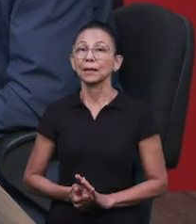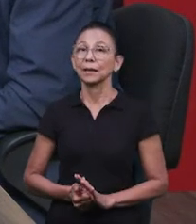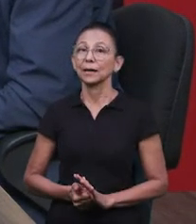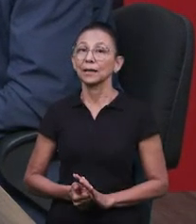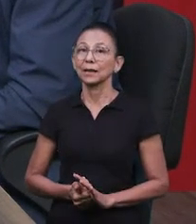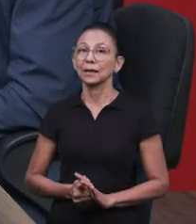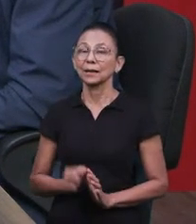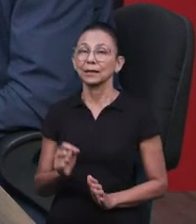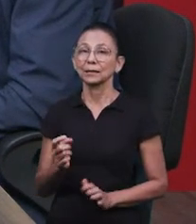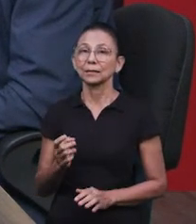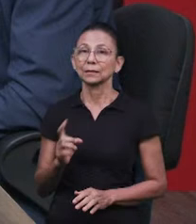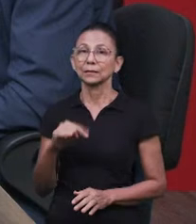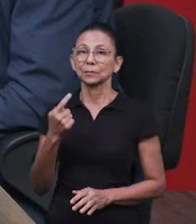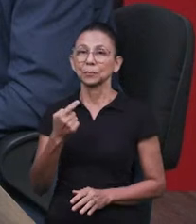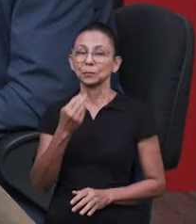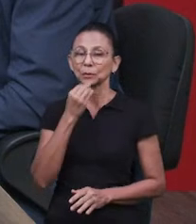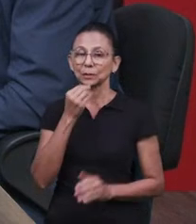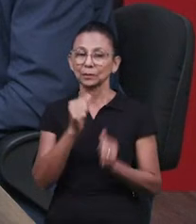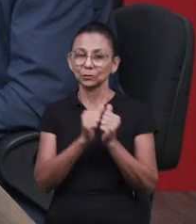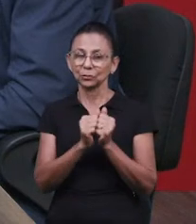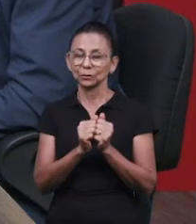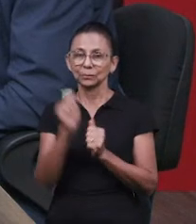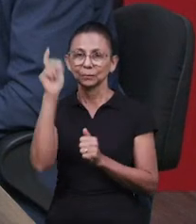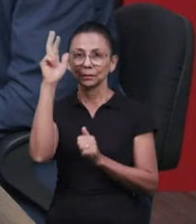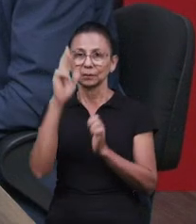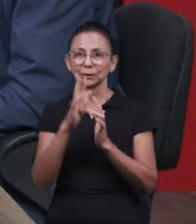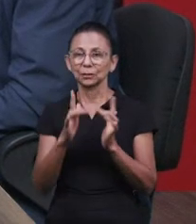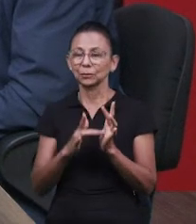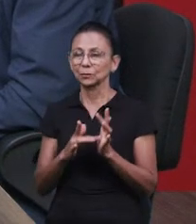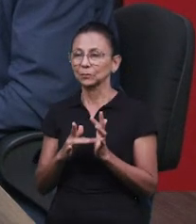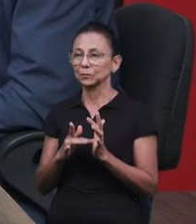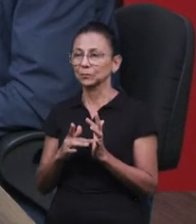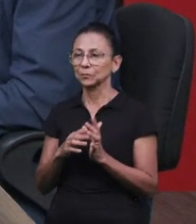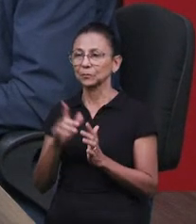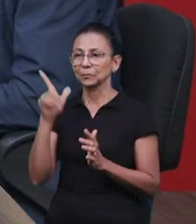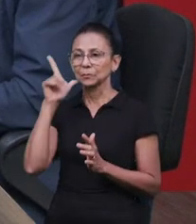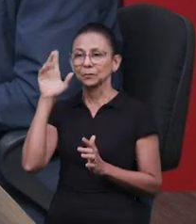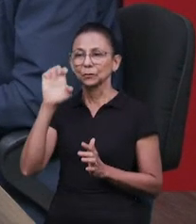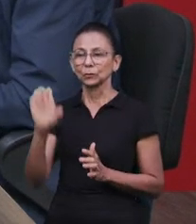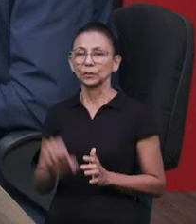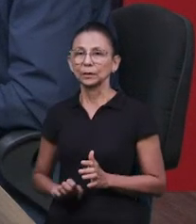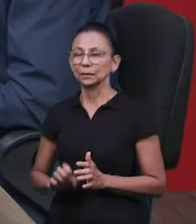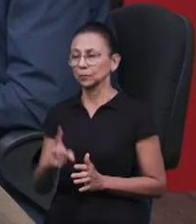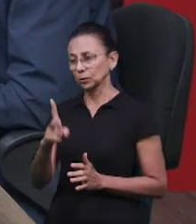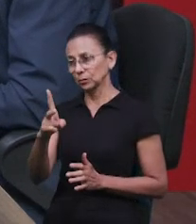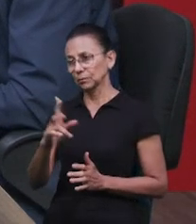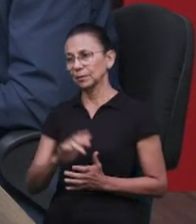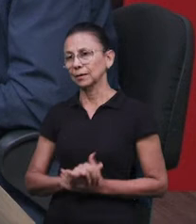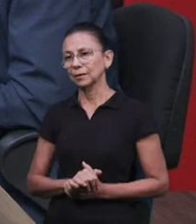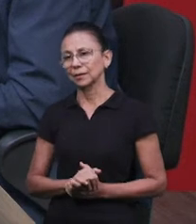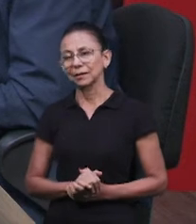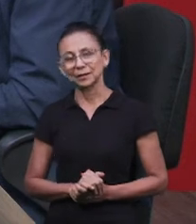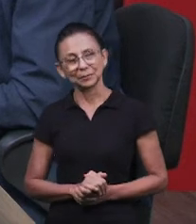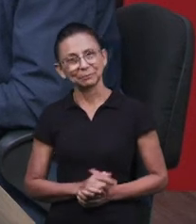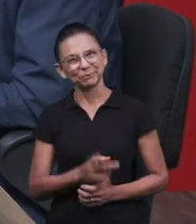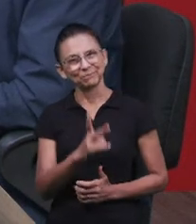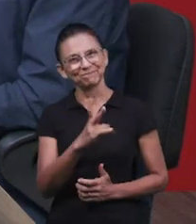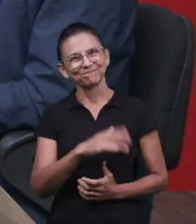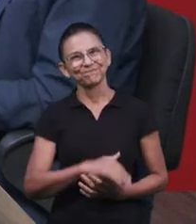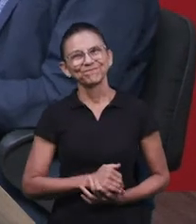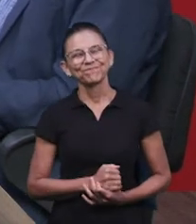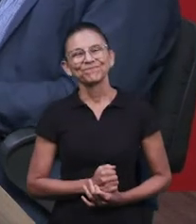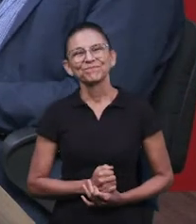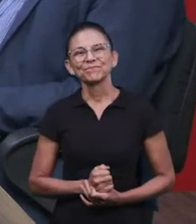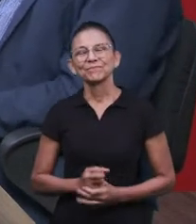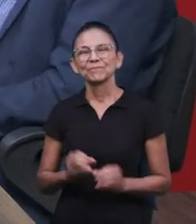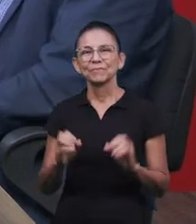deixar o convite para, em outras oportunidades, estarmos juntos. A paz do Senhor. A paz do Senhor Jesus. Amém. Luiz, continuamos aí nessa batalha, né? Vamos lá. Vamos